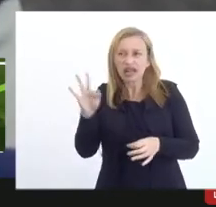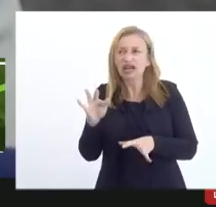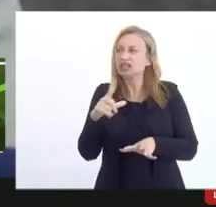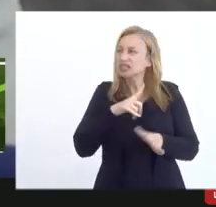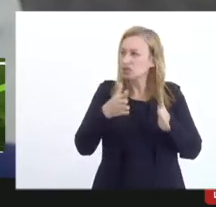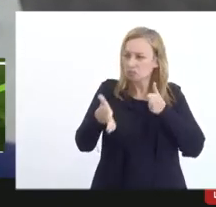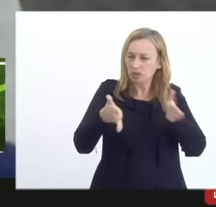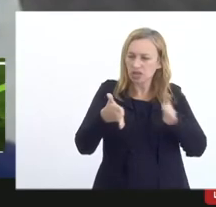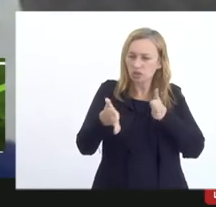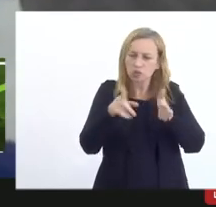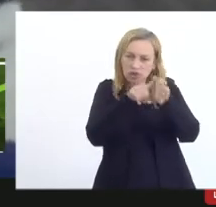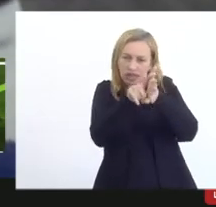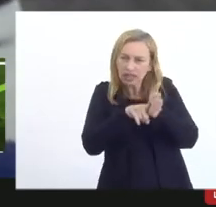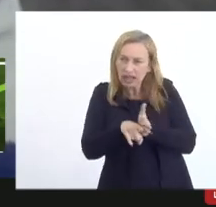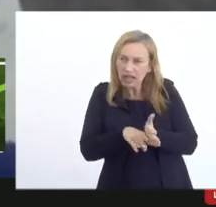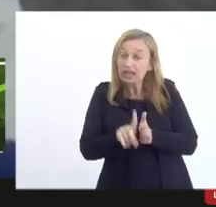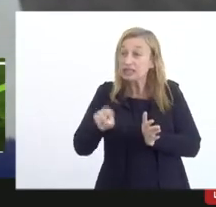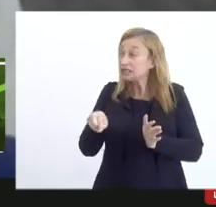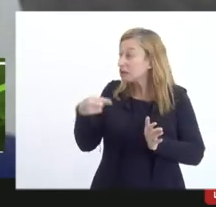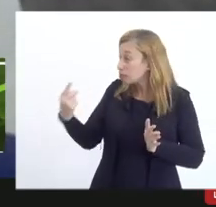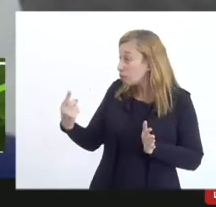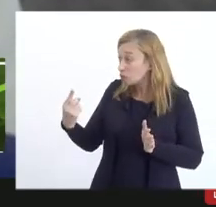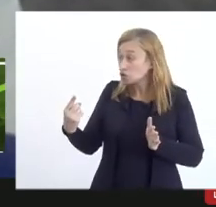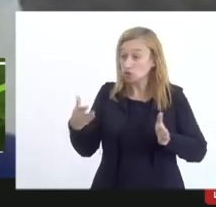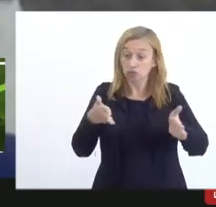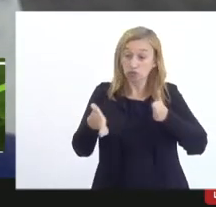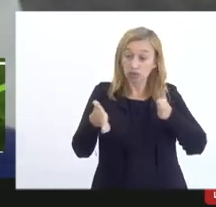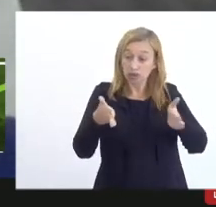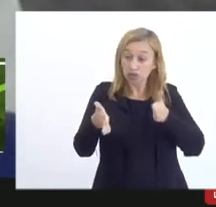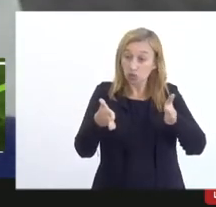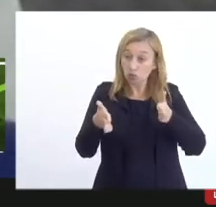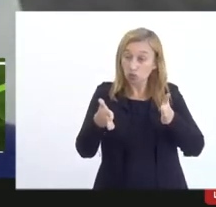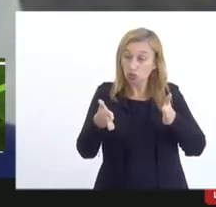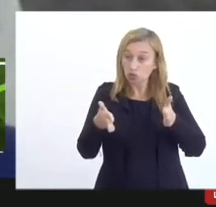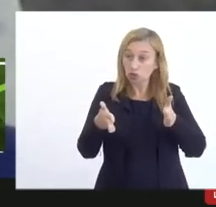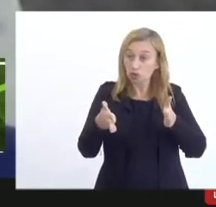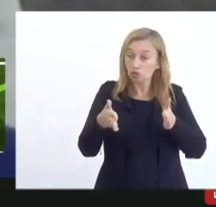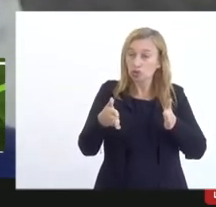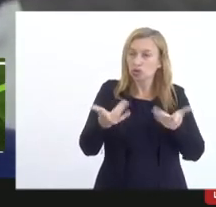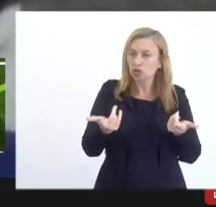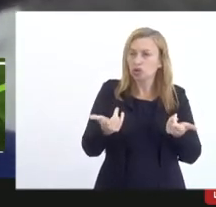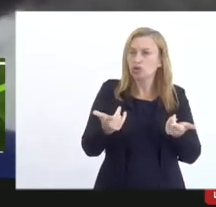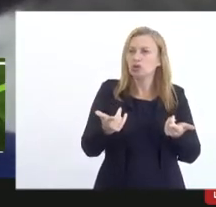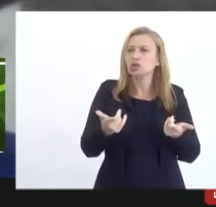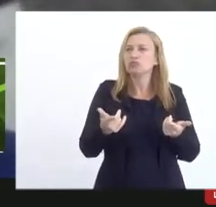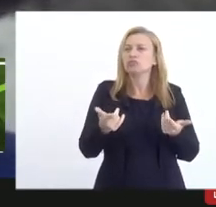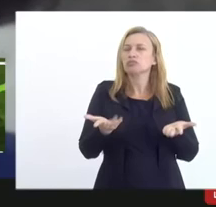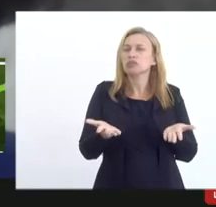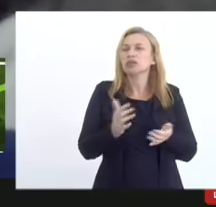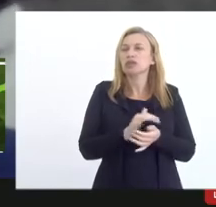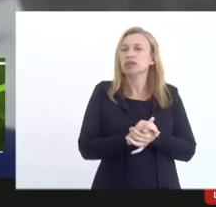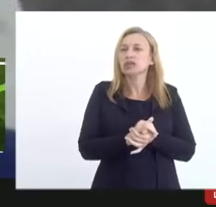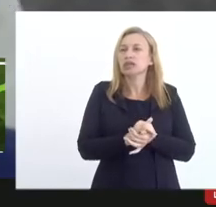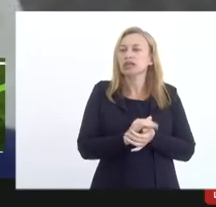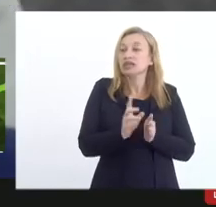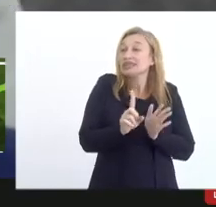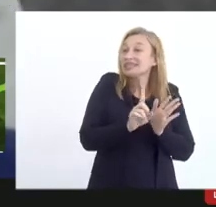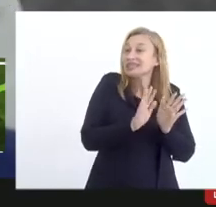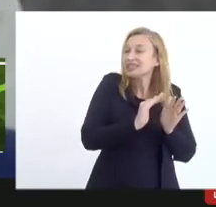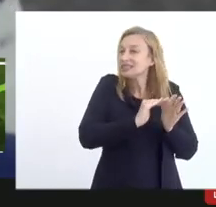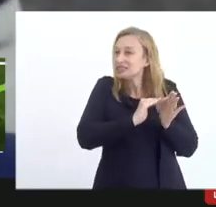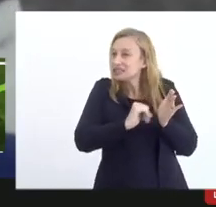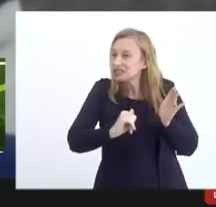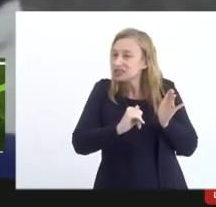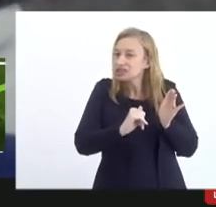tem o prazo de análise e depois daquele prazo o proponente o conveniente ele acaba sendo desonerado de